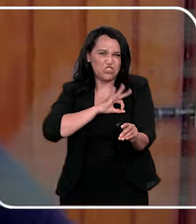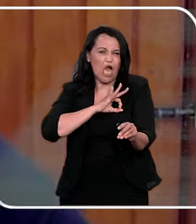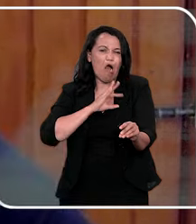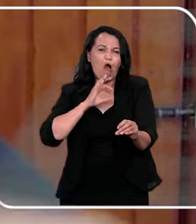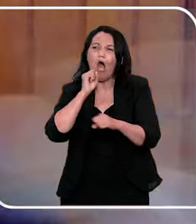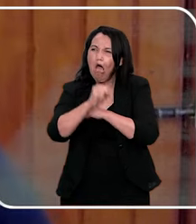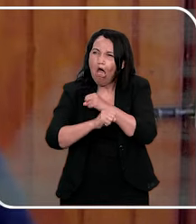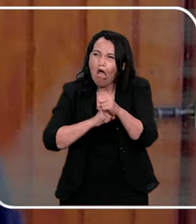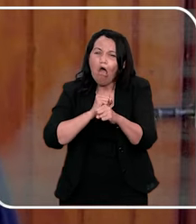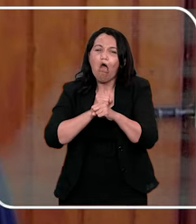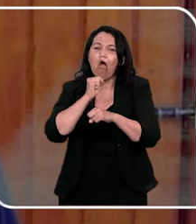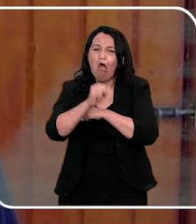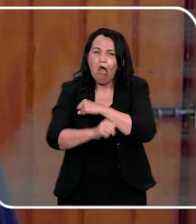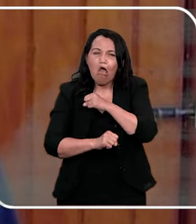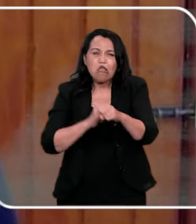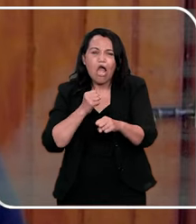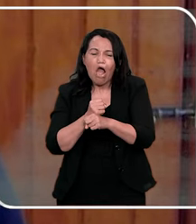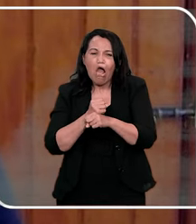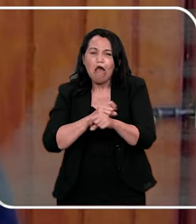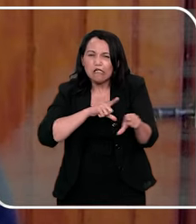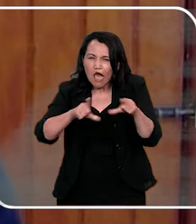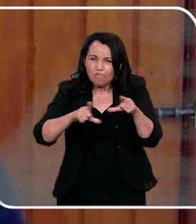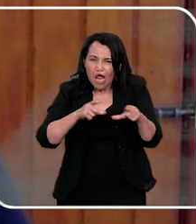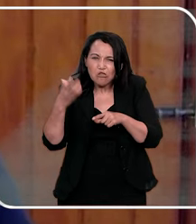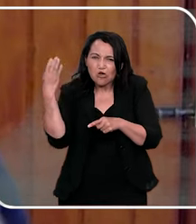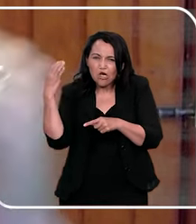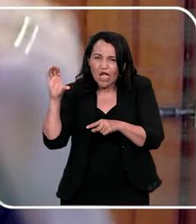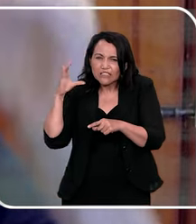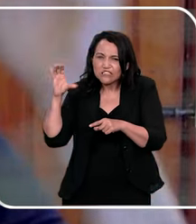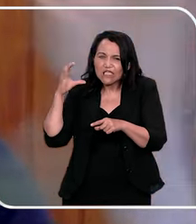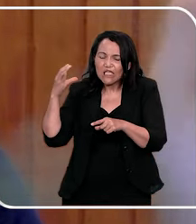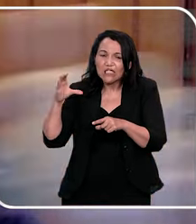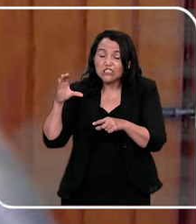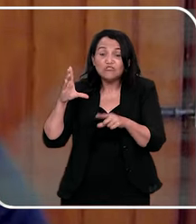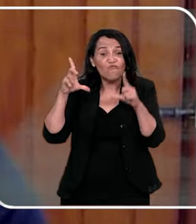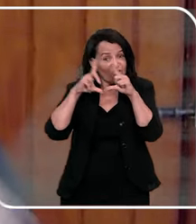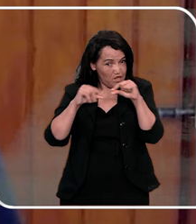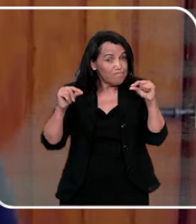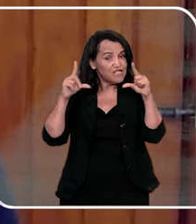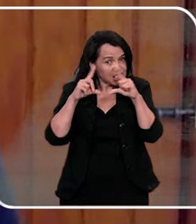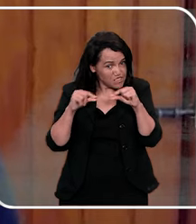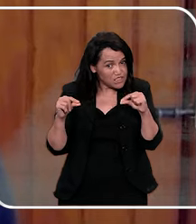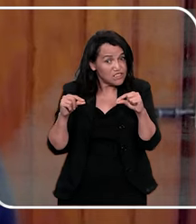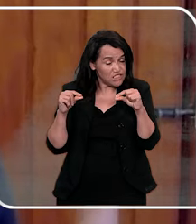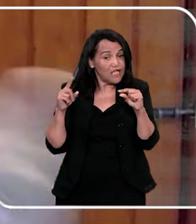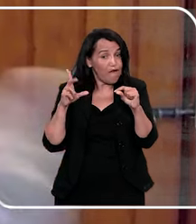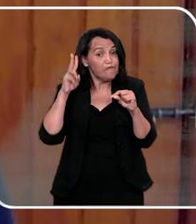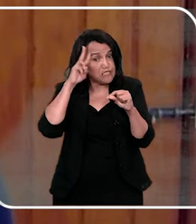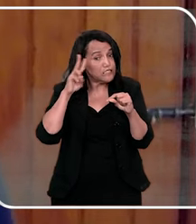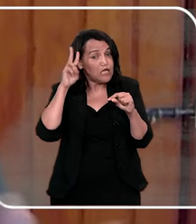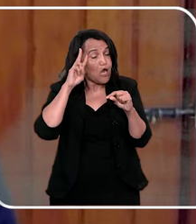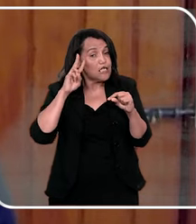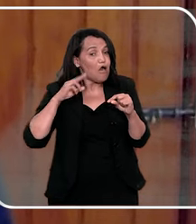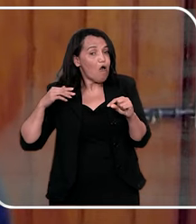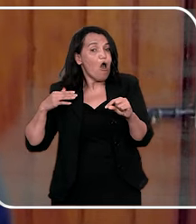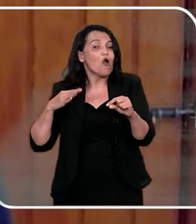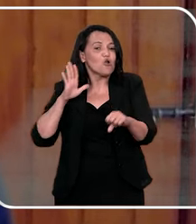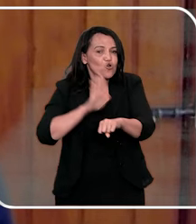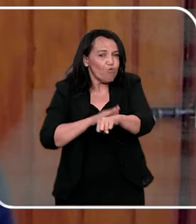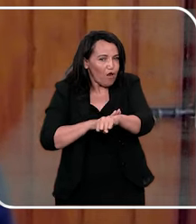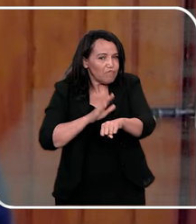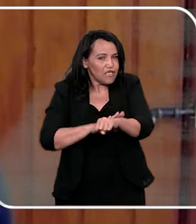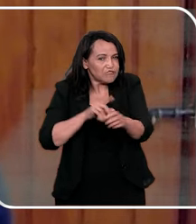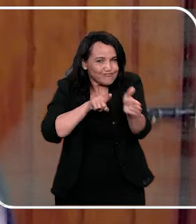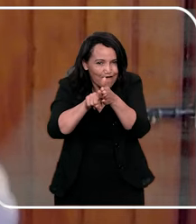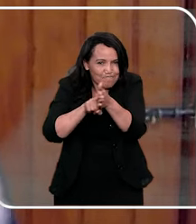apesar de não vir um policial muitos anos, né, entrou muito nova, e já caiu na Ceilândia, já tinha visto muita coisa, e isso foi no plano piloto, essa história,